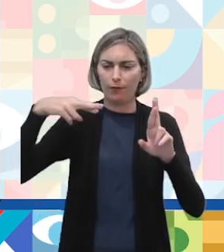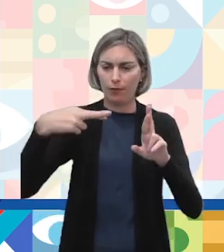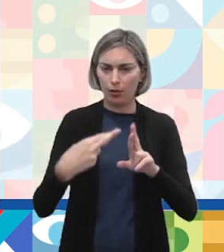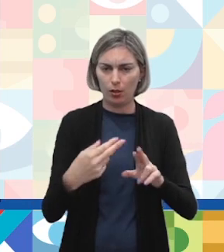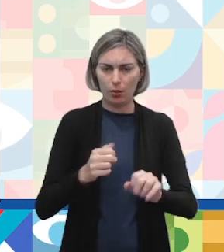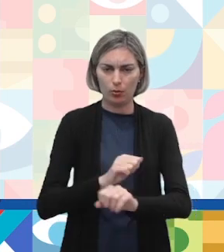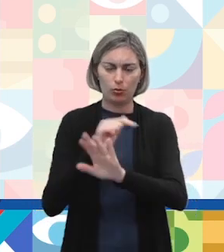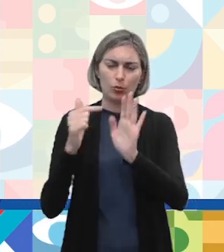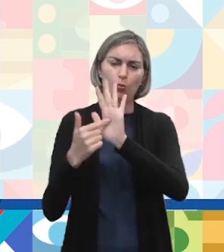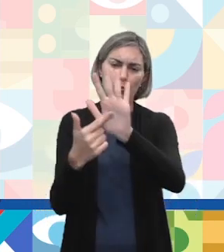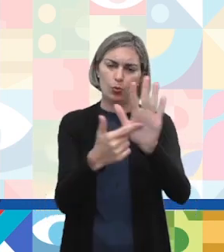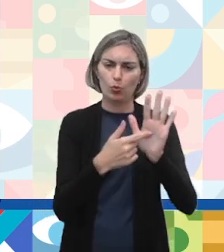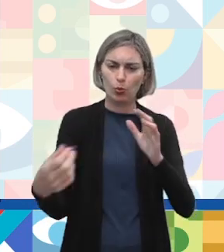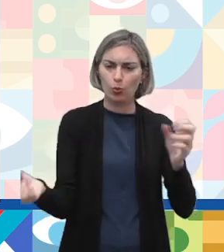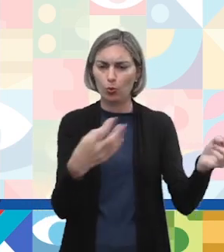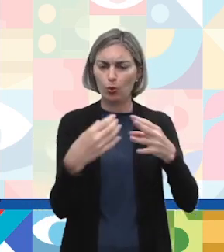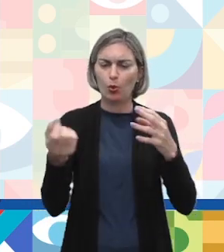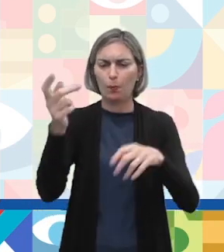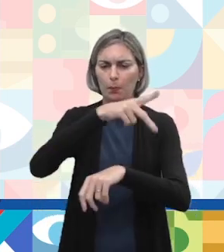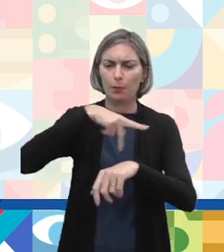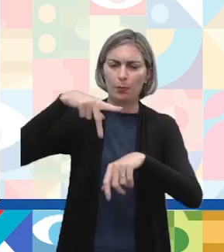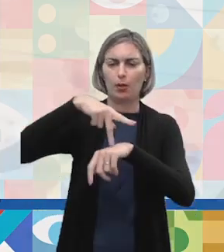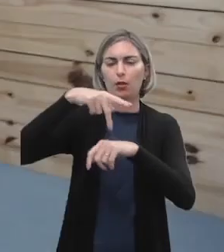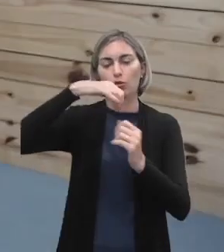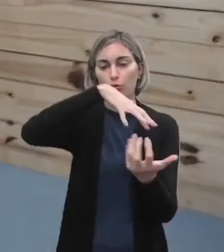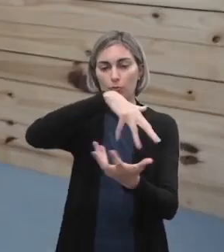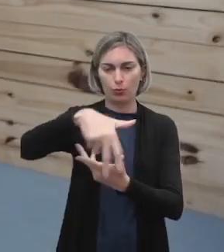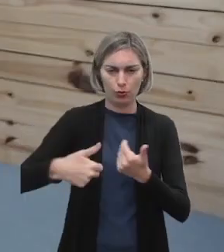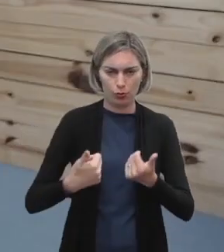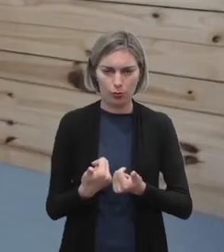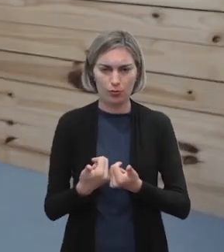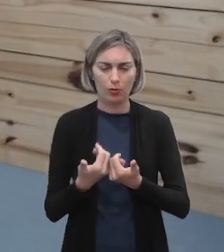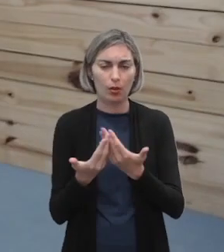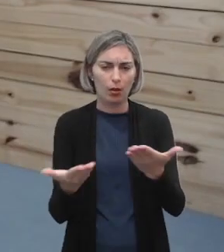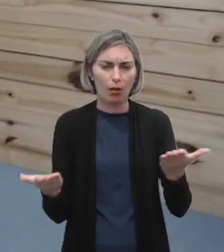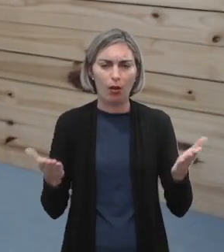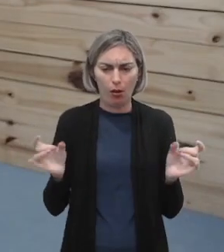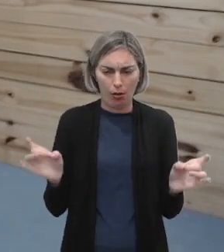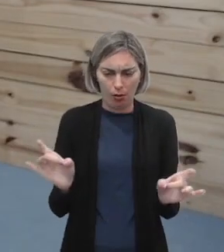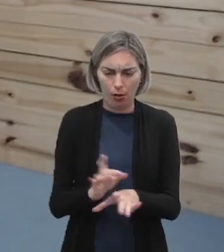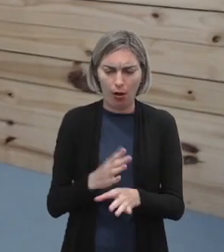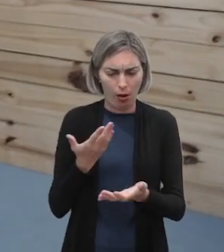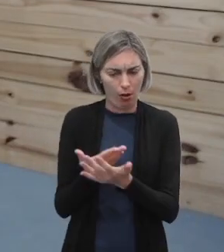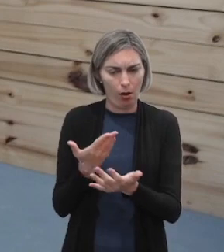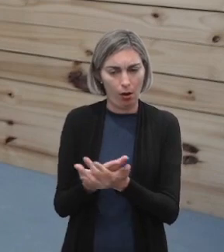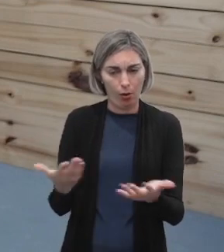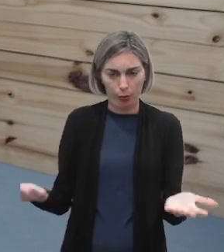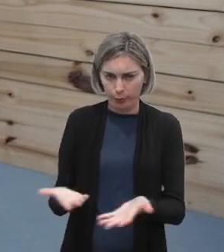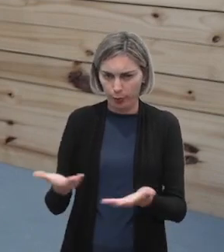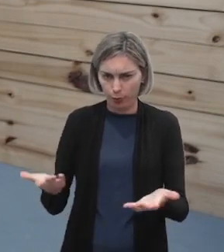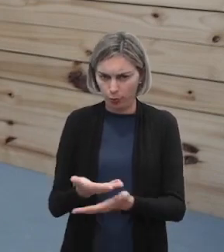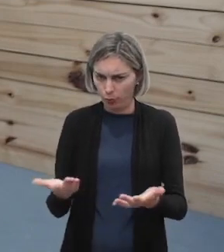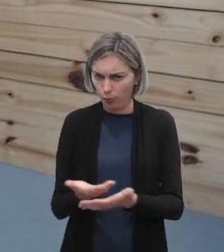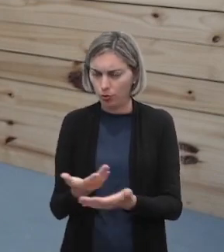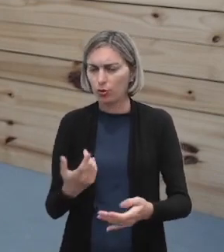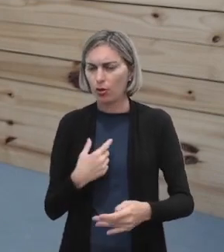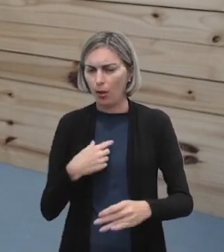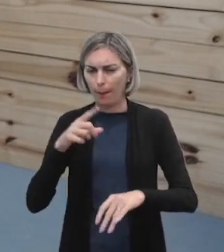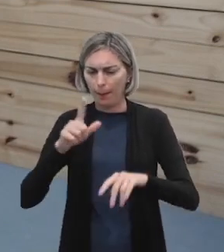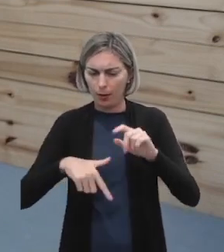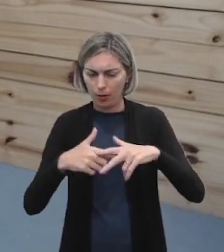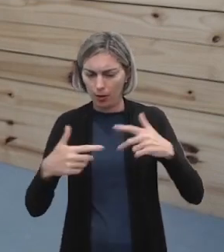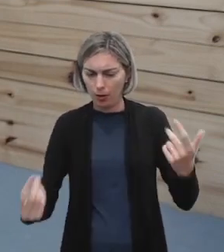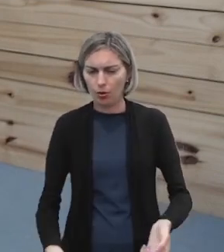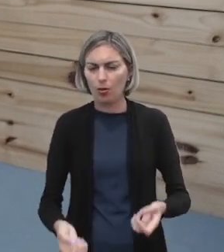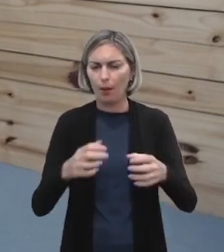revelações de talentos de todo o país e do mundo. Então, a aula de hoje de criação de material